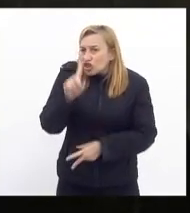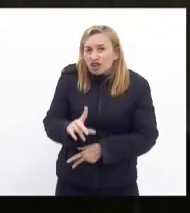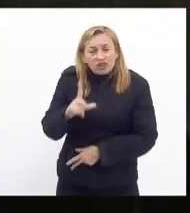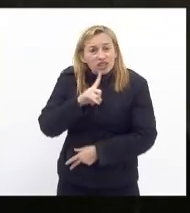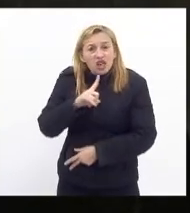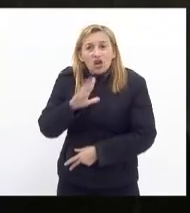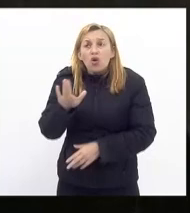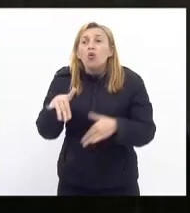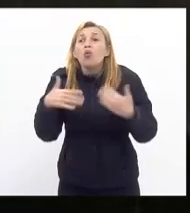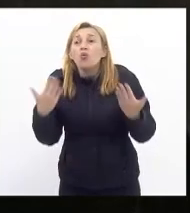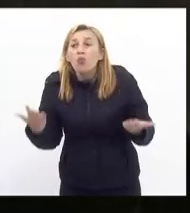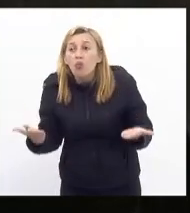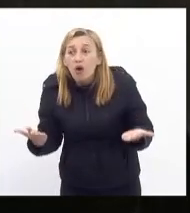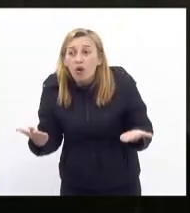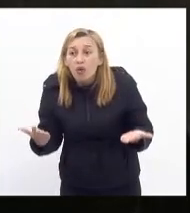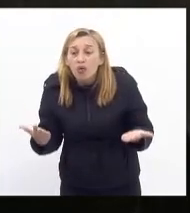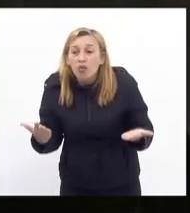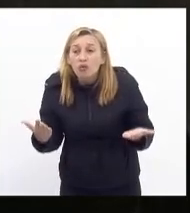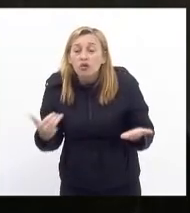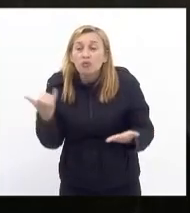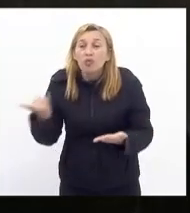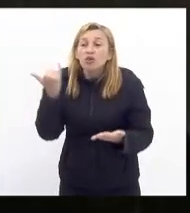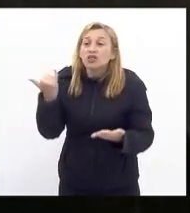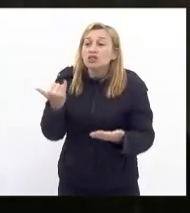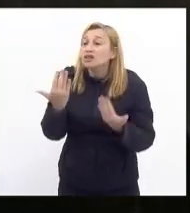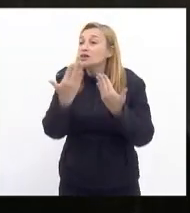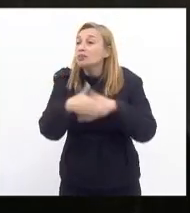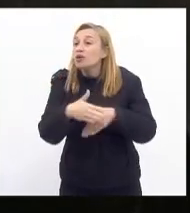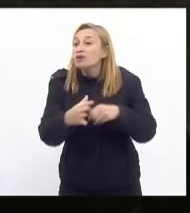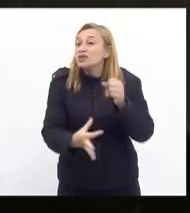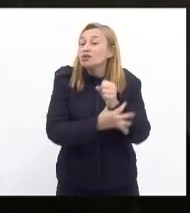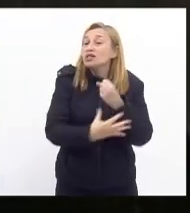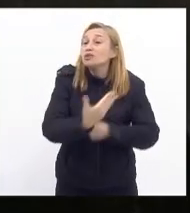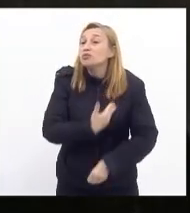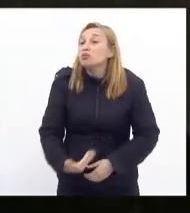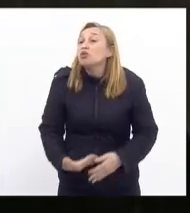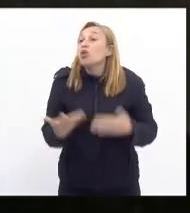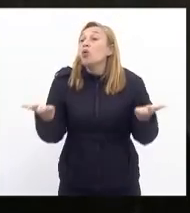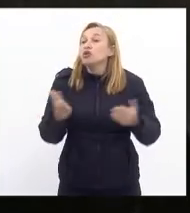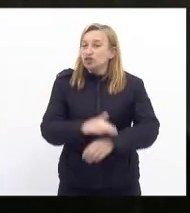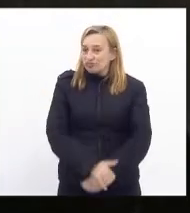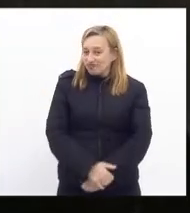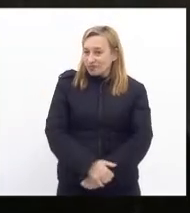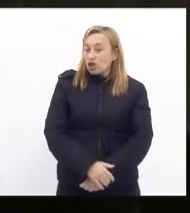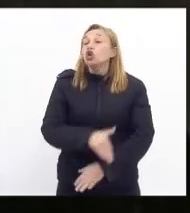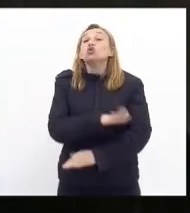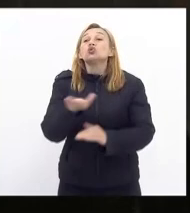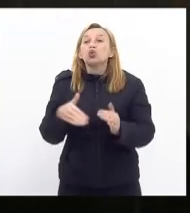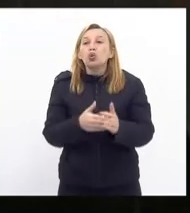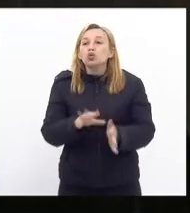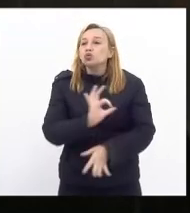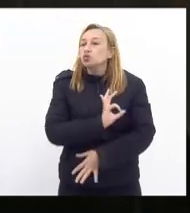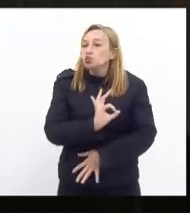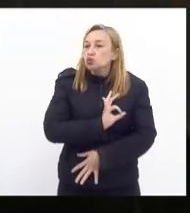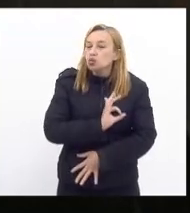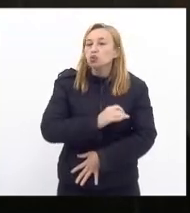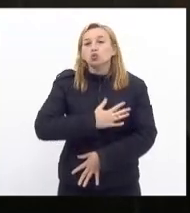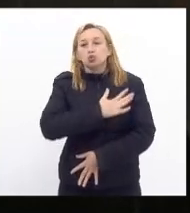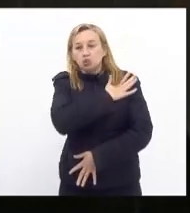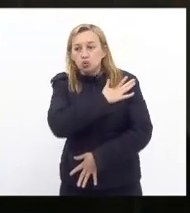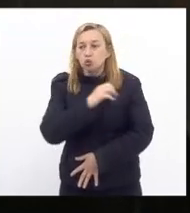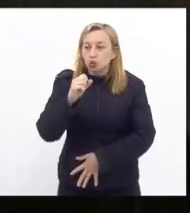qual é a lógica de se fazer prova hoje para a segurança pública todos eles bombeiro policial militar policial civil